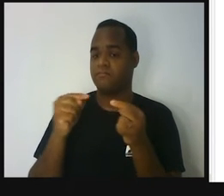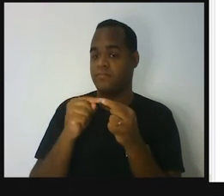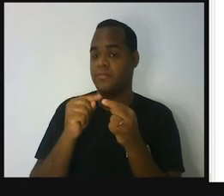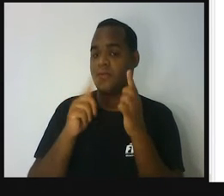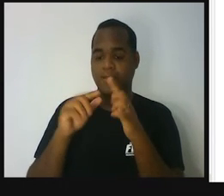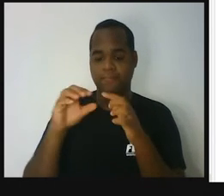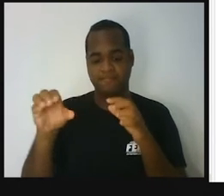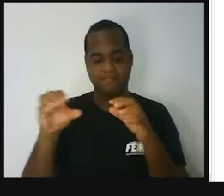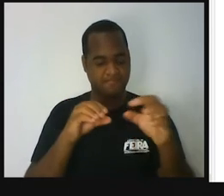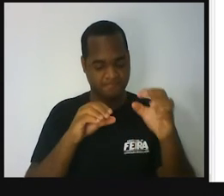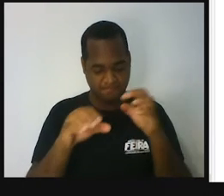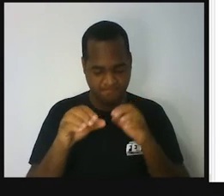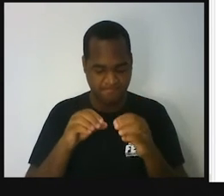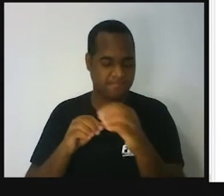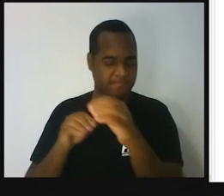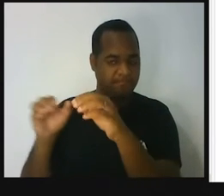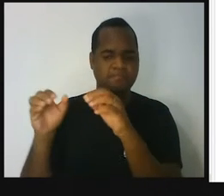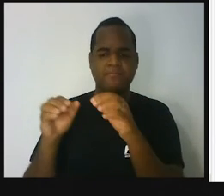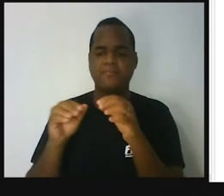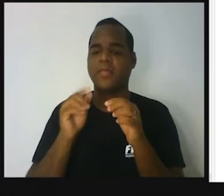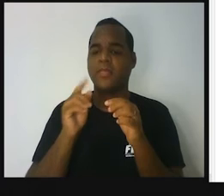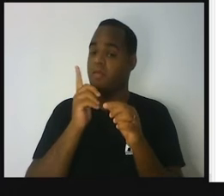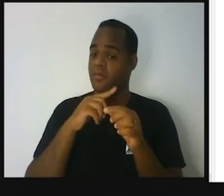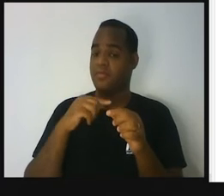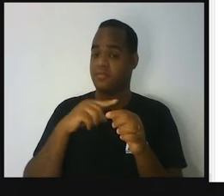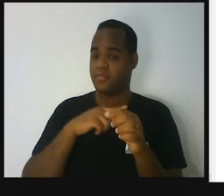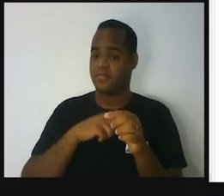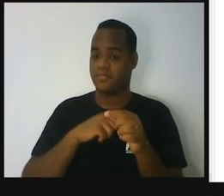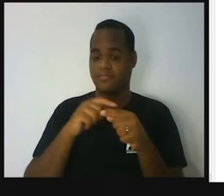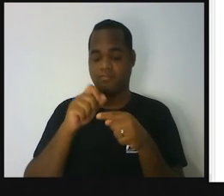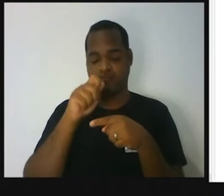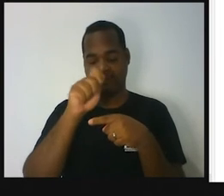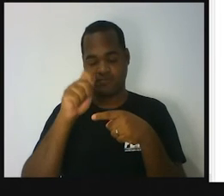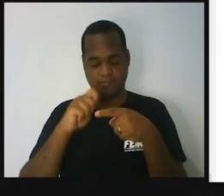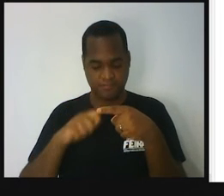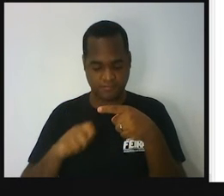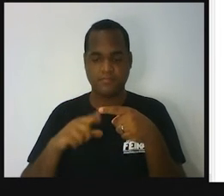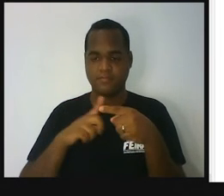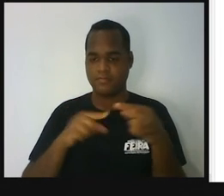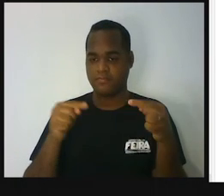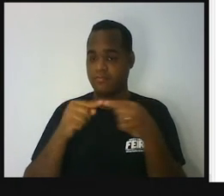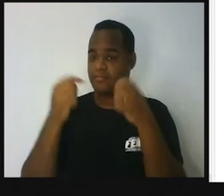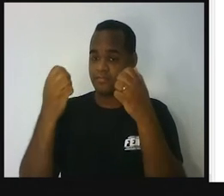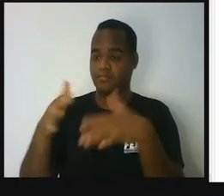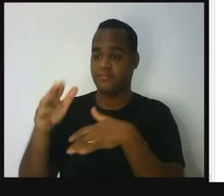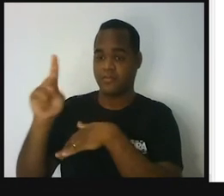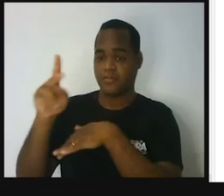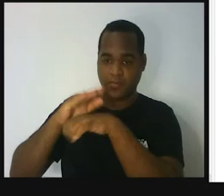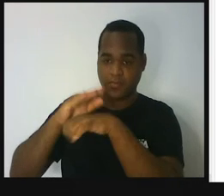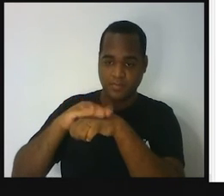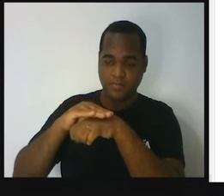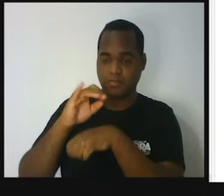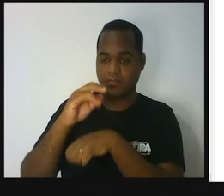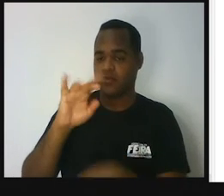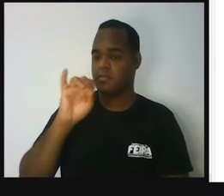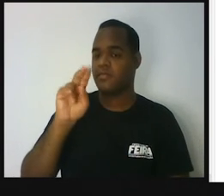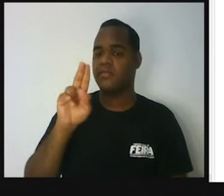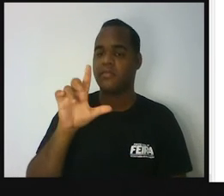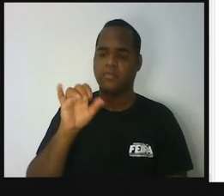partes. Então, a gente consegue escrever isso para a situação de Júlia. Como assim, professor?